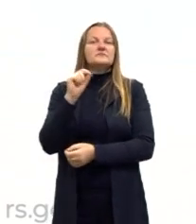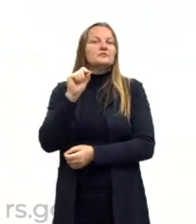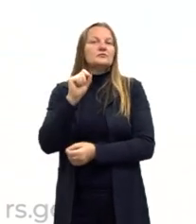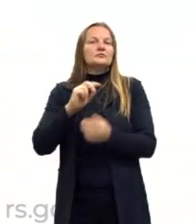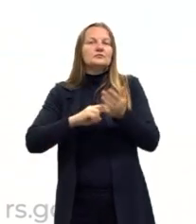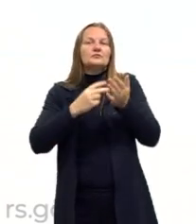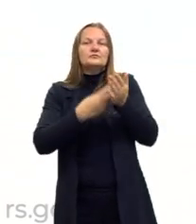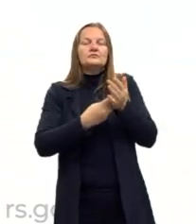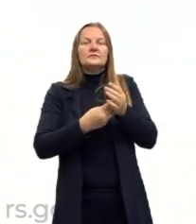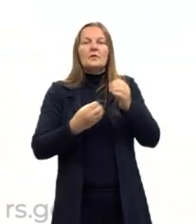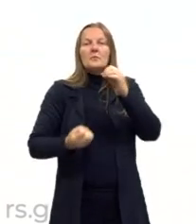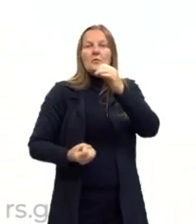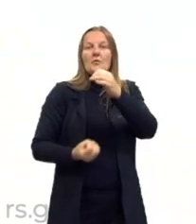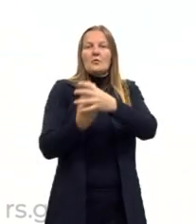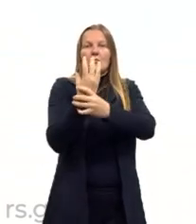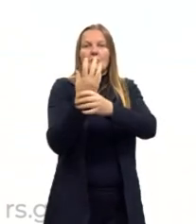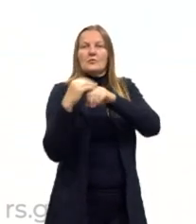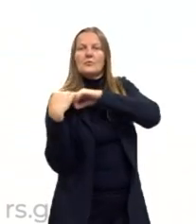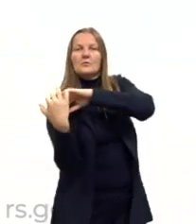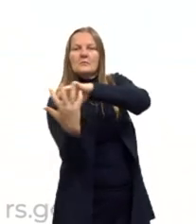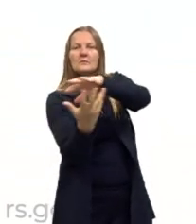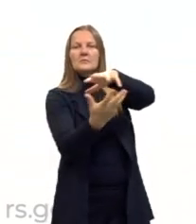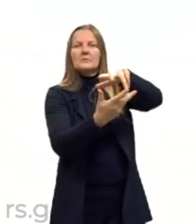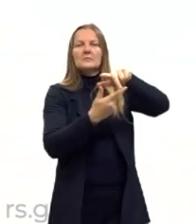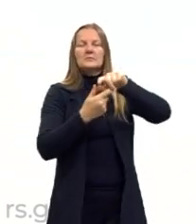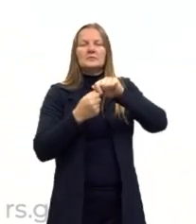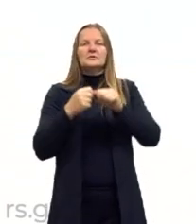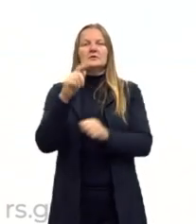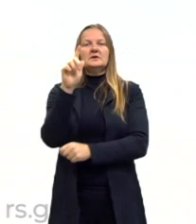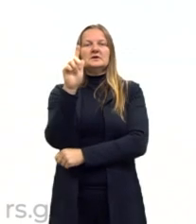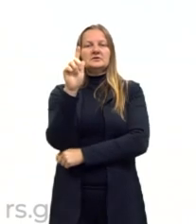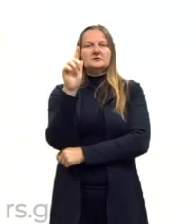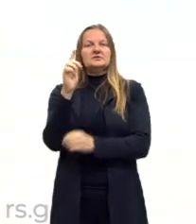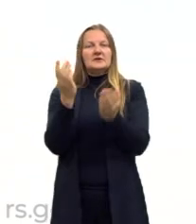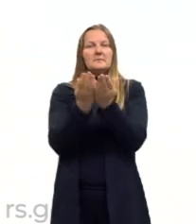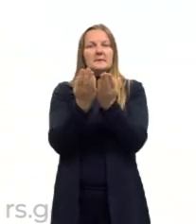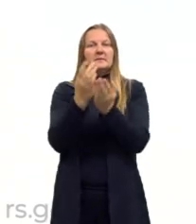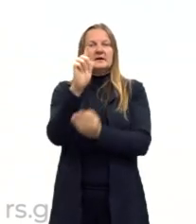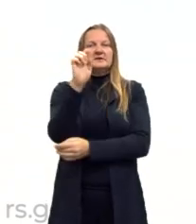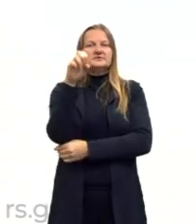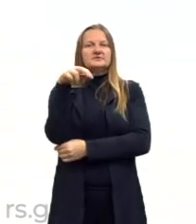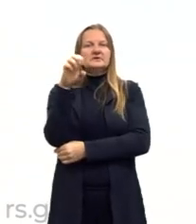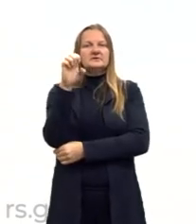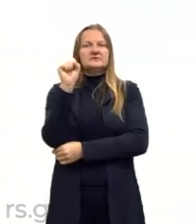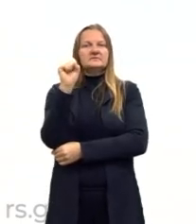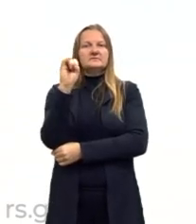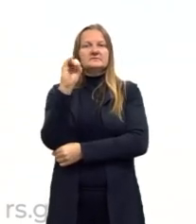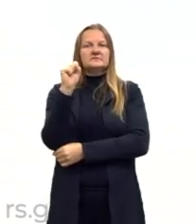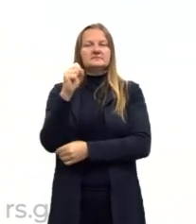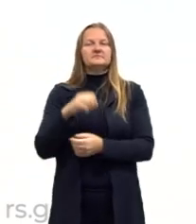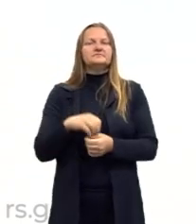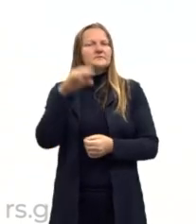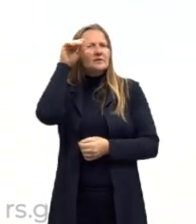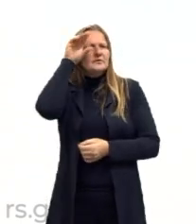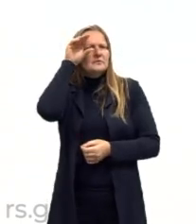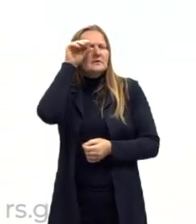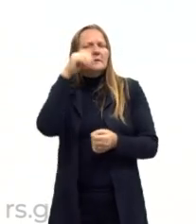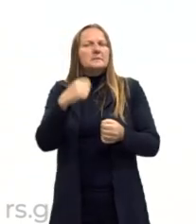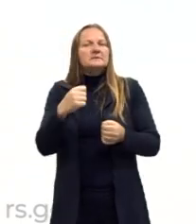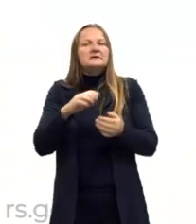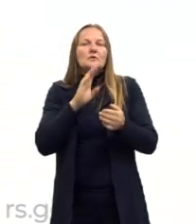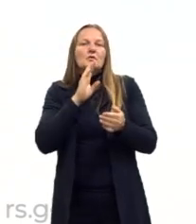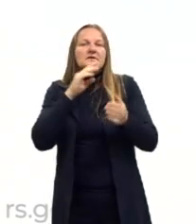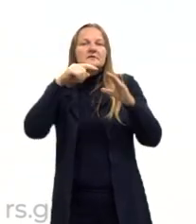da origem do mundo, no livro do Gênesis. Algumas figuras que a gente normalmente vê, que a gente observa, e às vezes é preciso